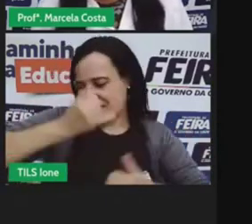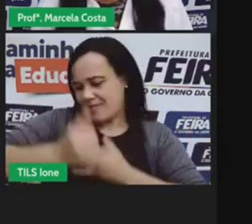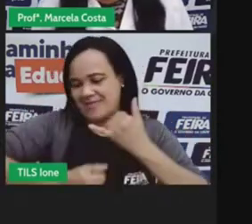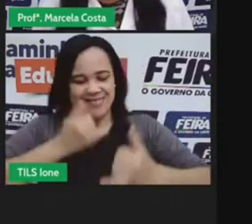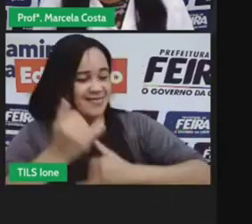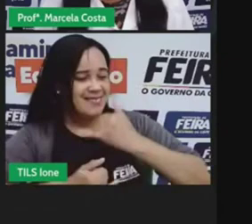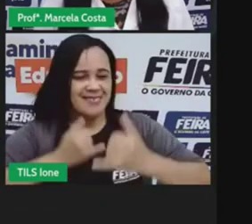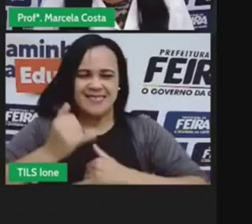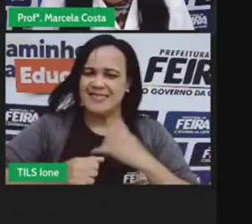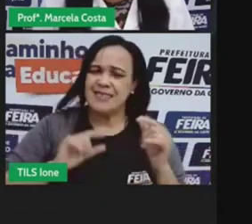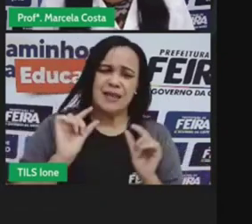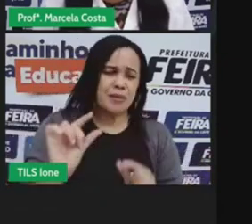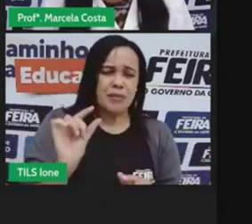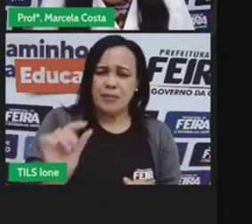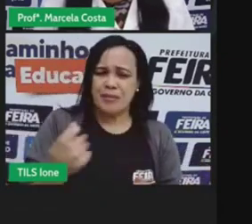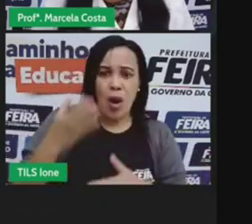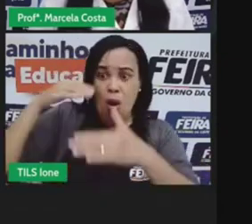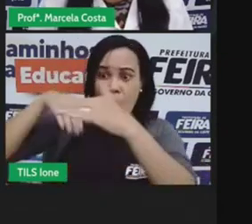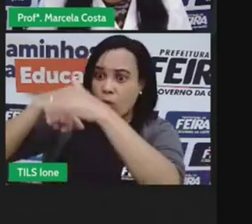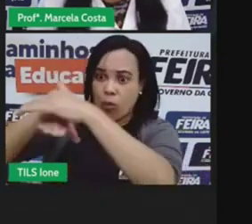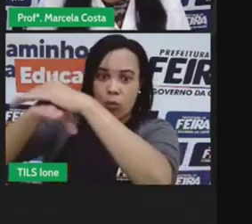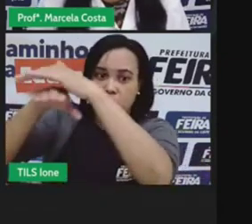colegas se apura